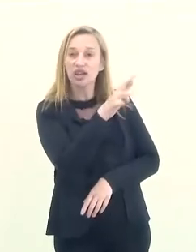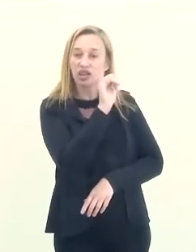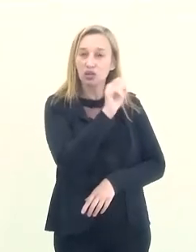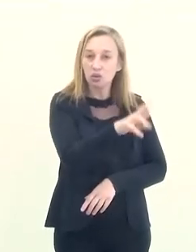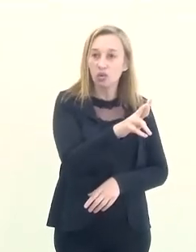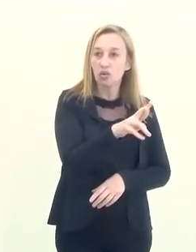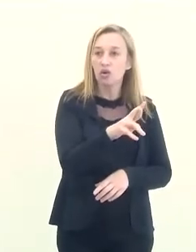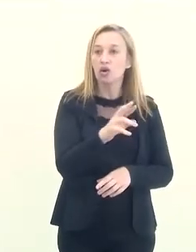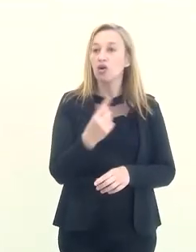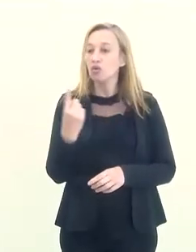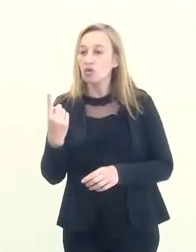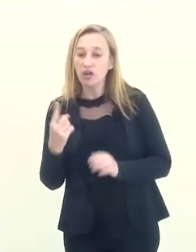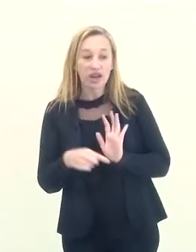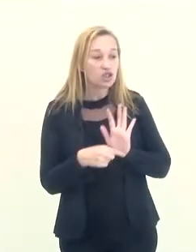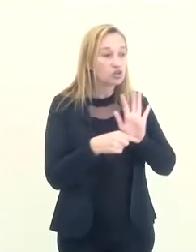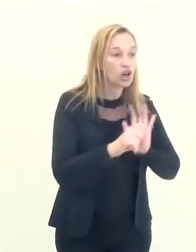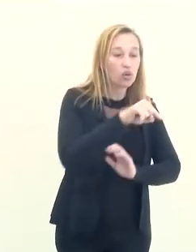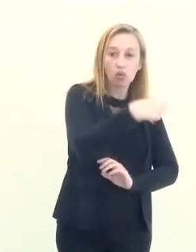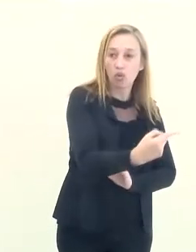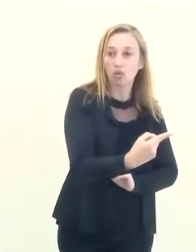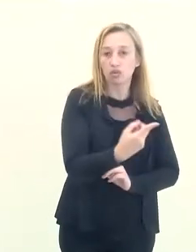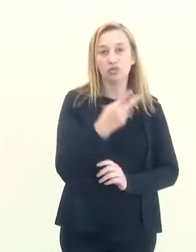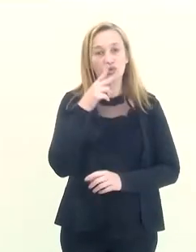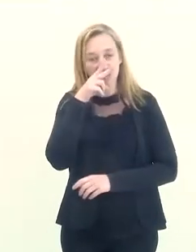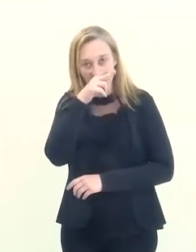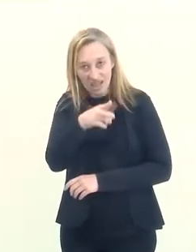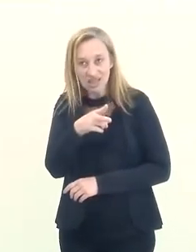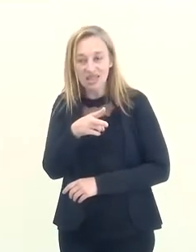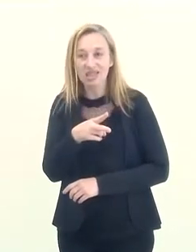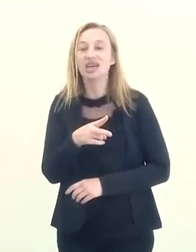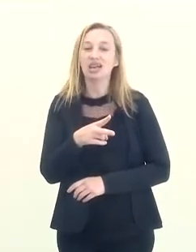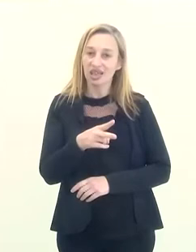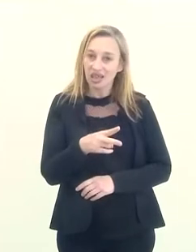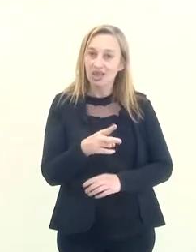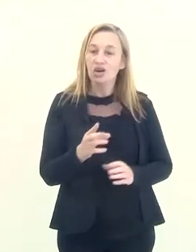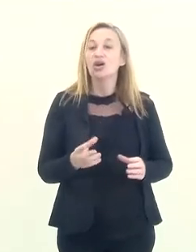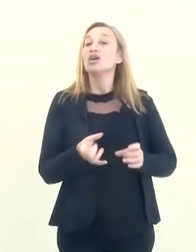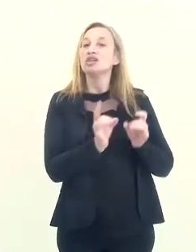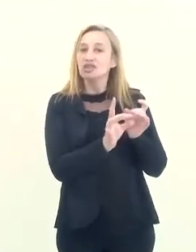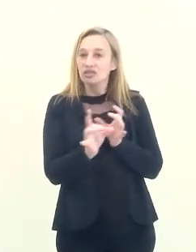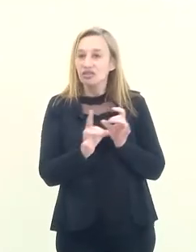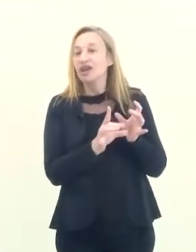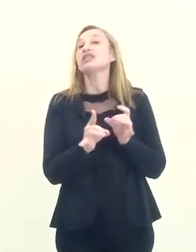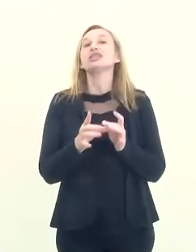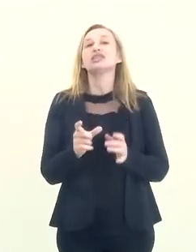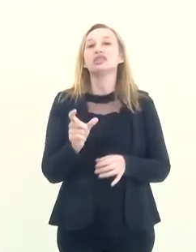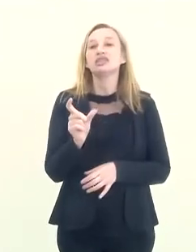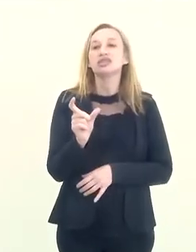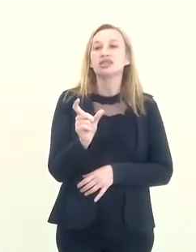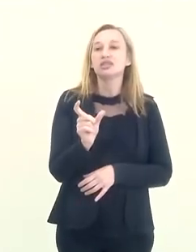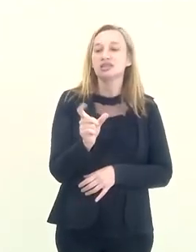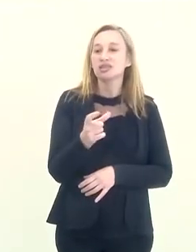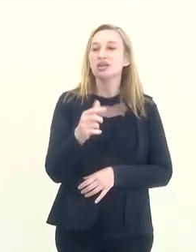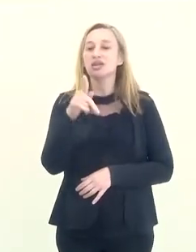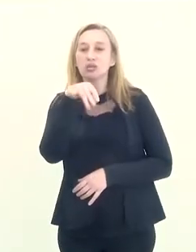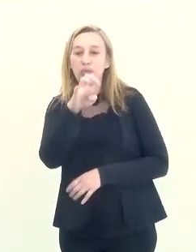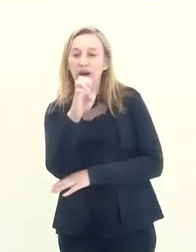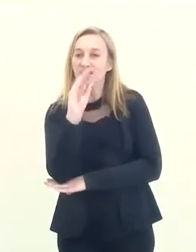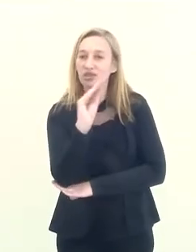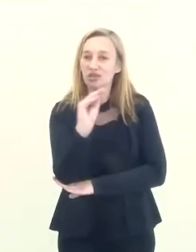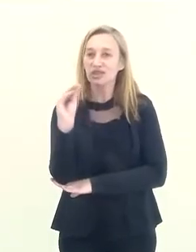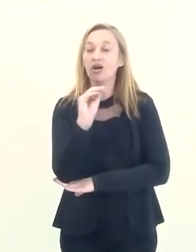Eu acho que um vai catapultar, vai fortalecer esse esforço comercial do